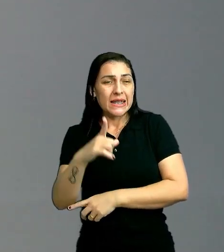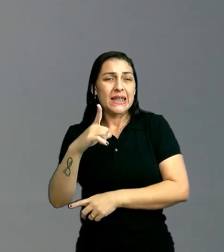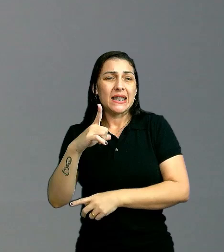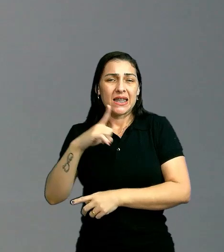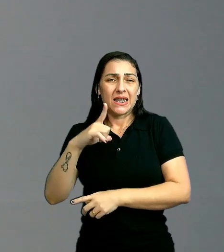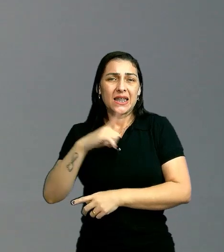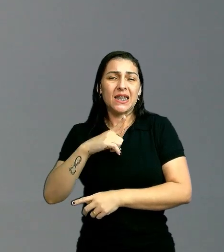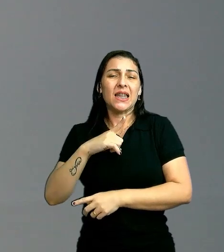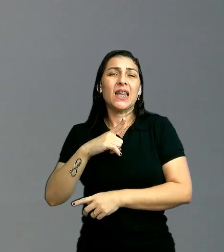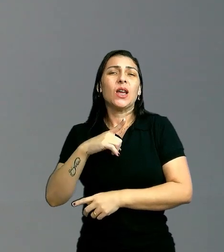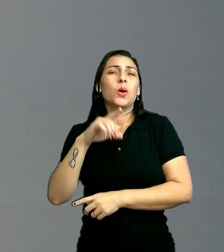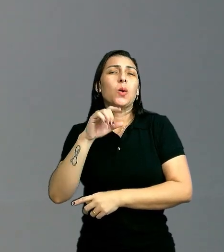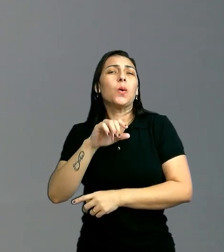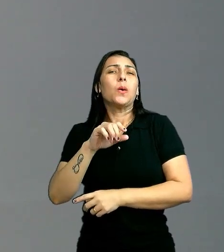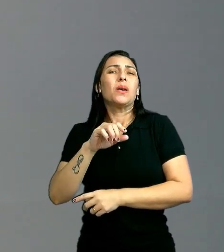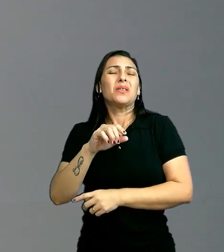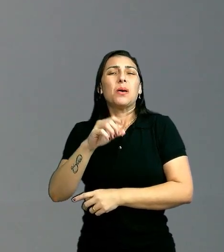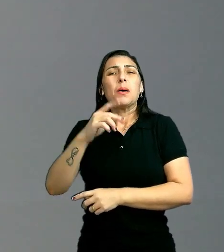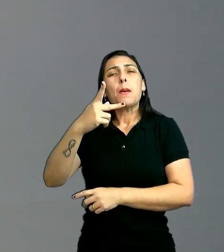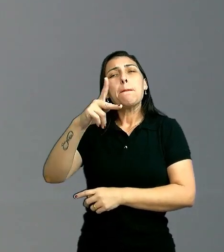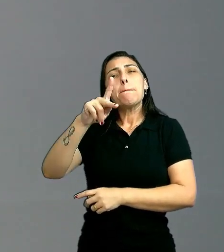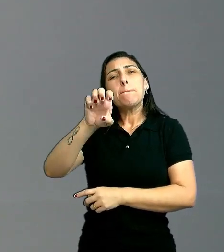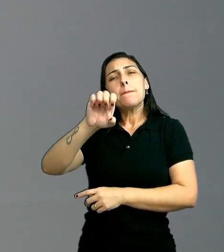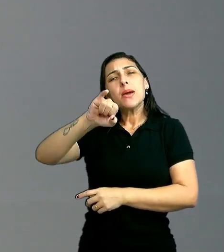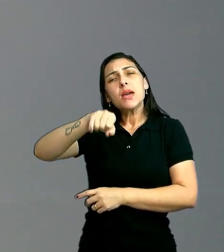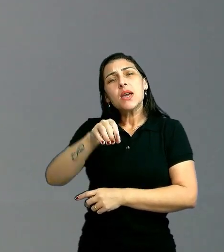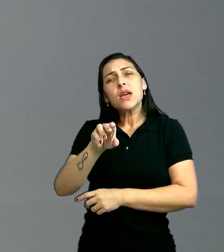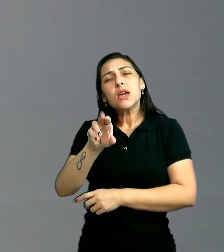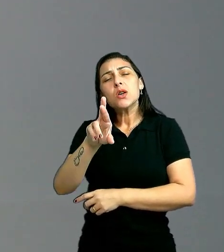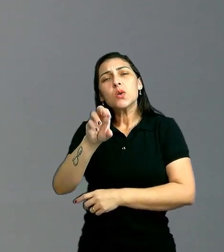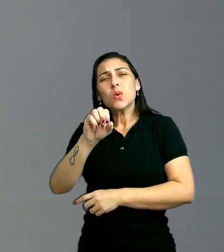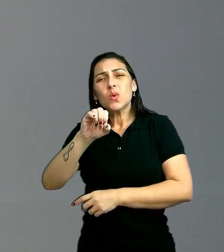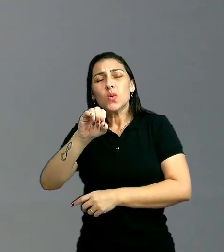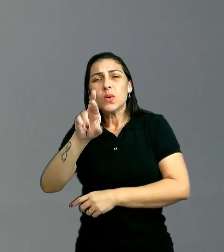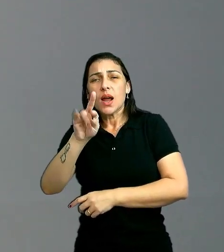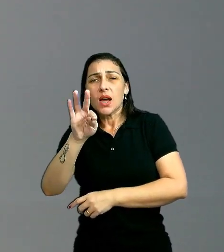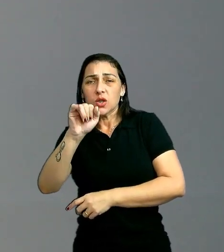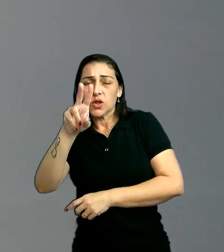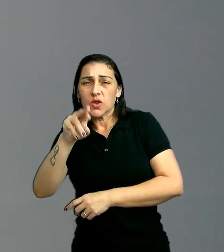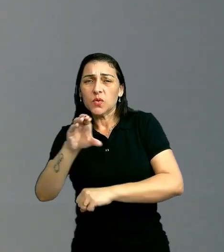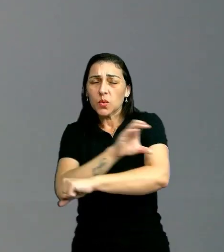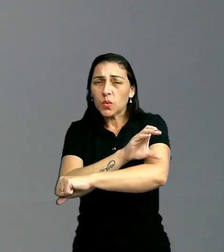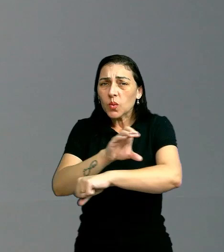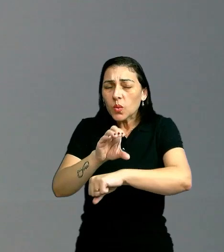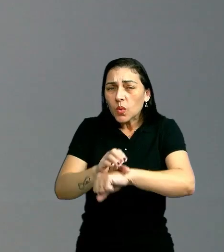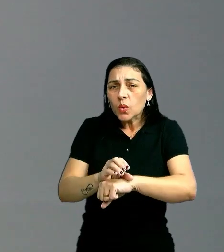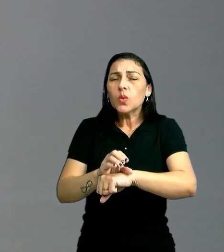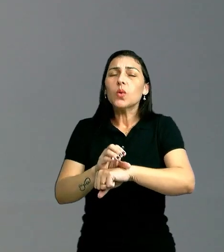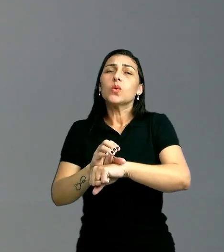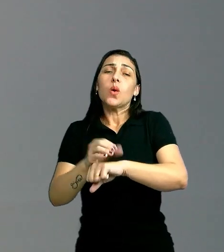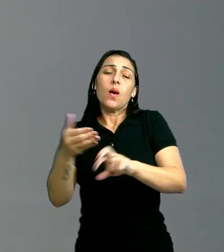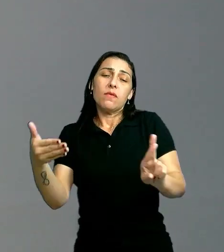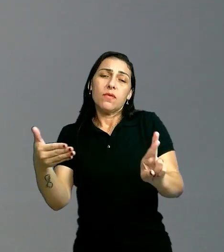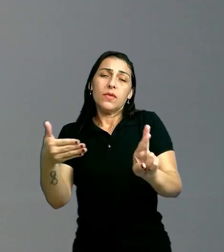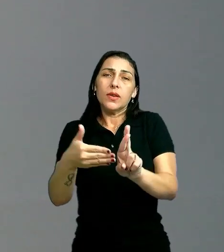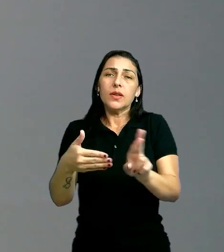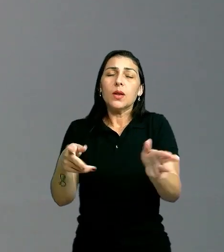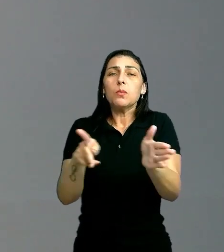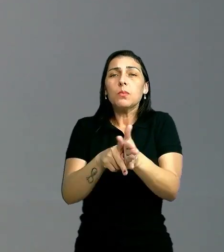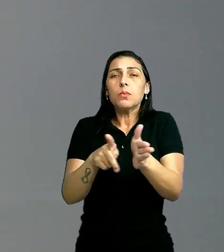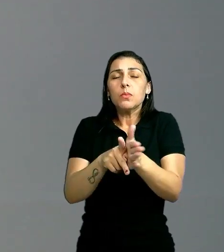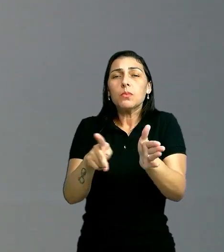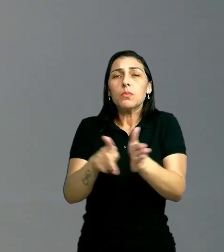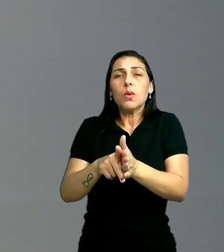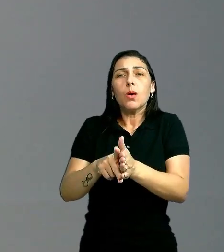um caráter pejorativo, depreciativo, ou do texto, ou de uma cultura, ou referindo-se ao próprio